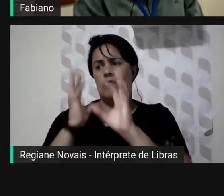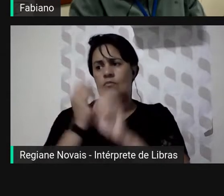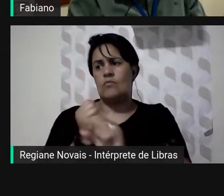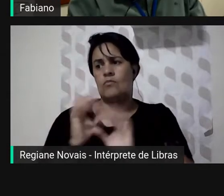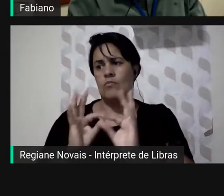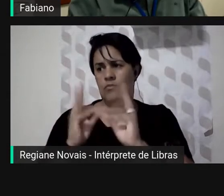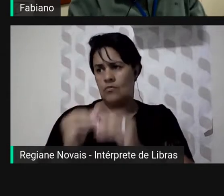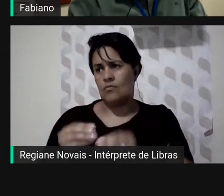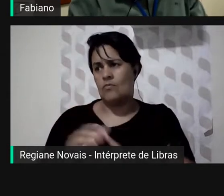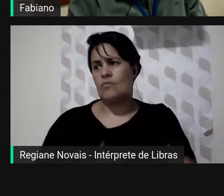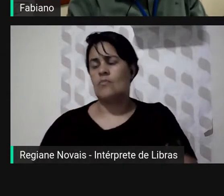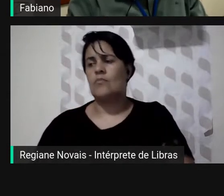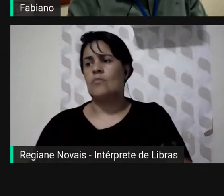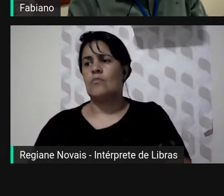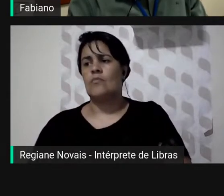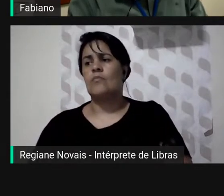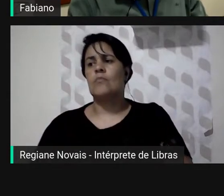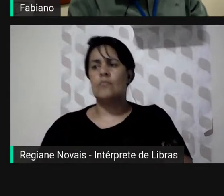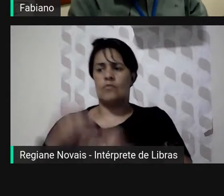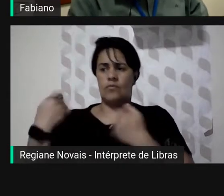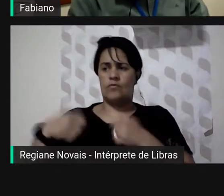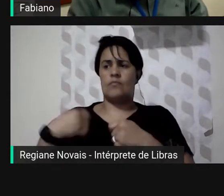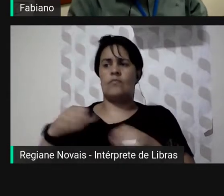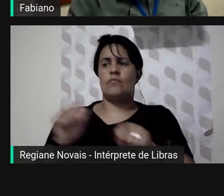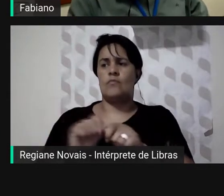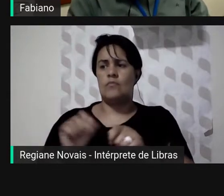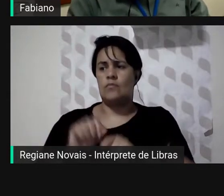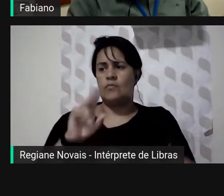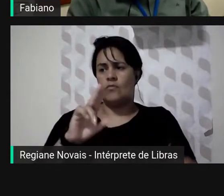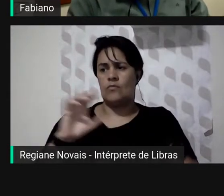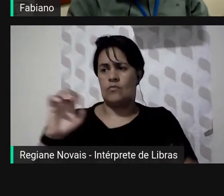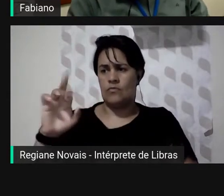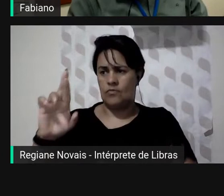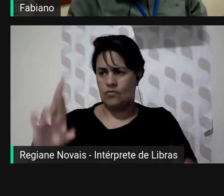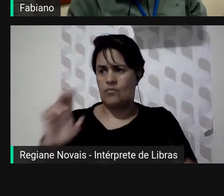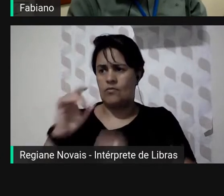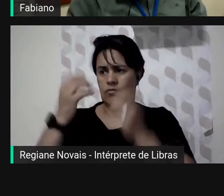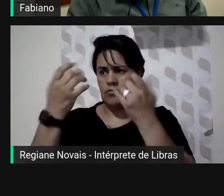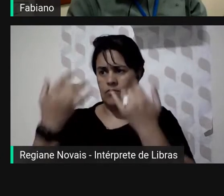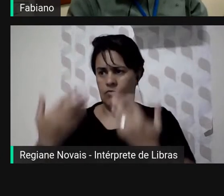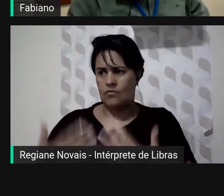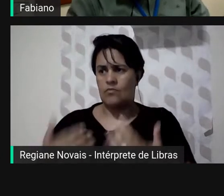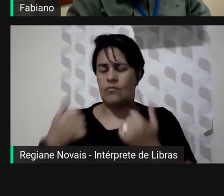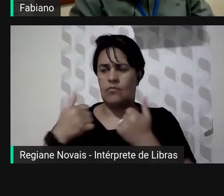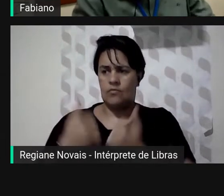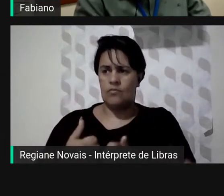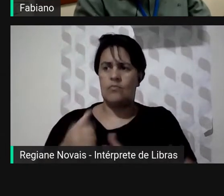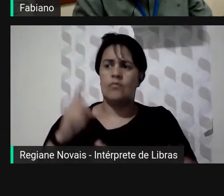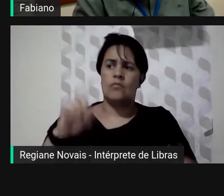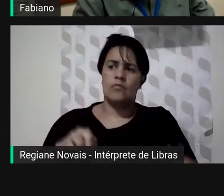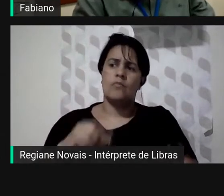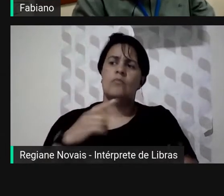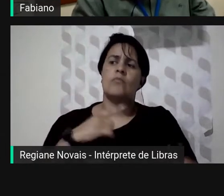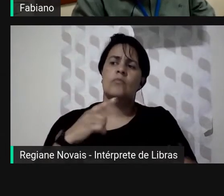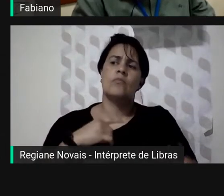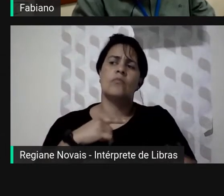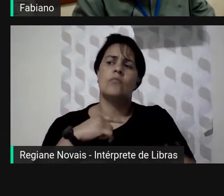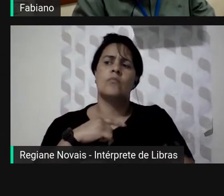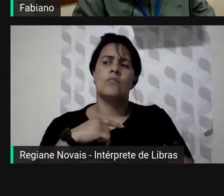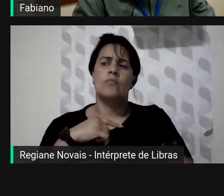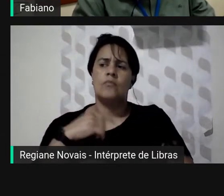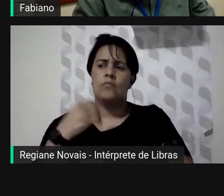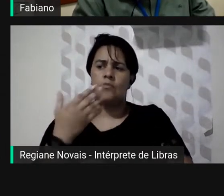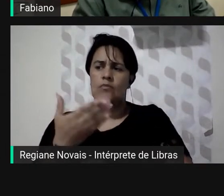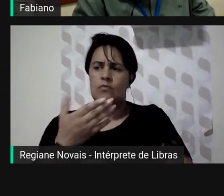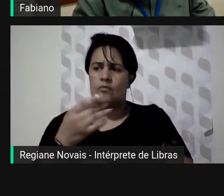também o OCR dessa transcrição você tem uma ideia em 2016 eu até ajudei a coordenar esse